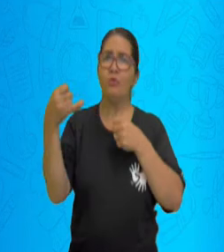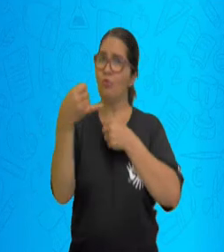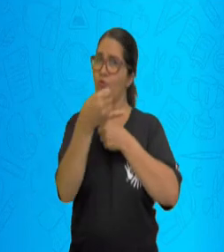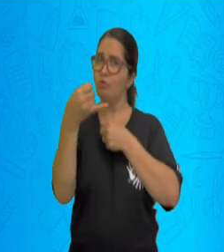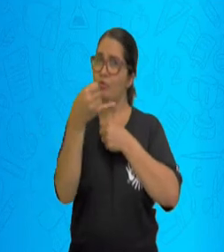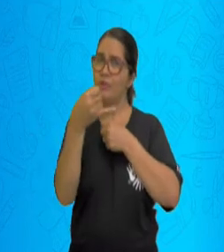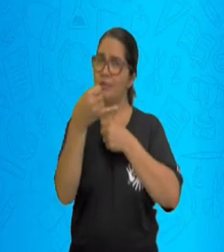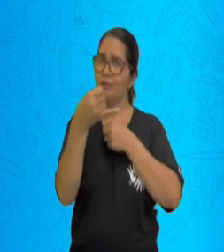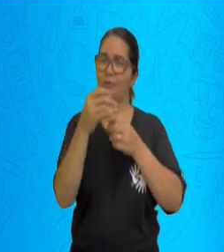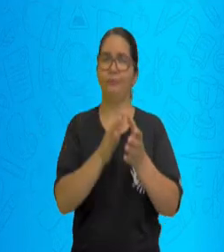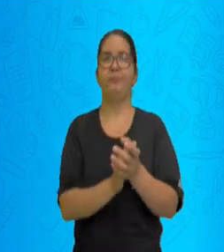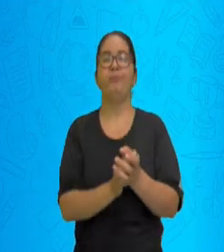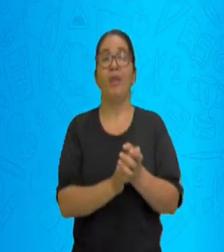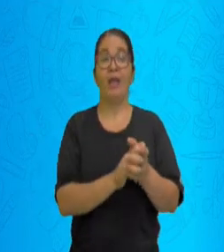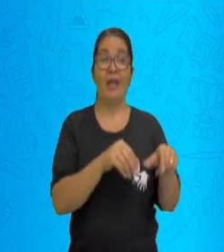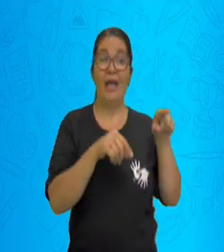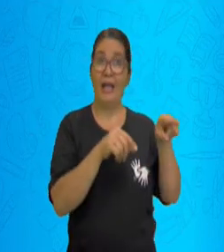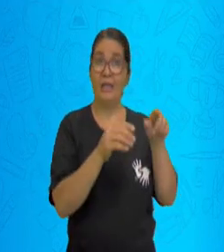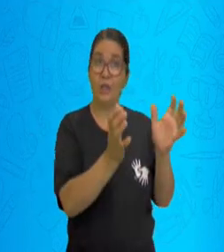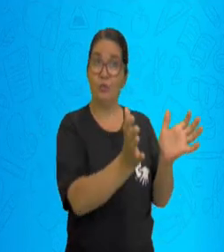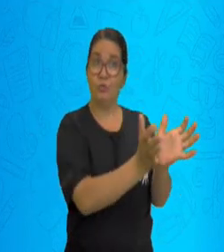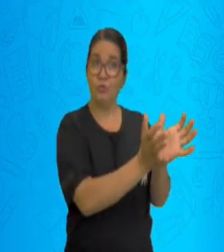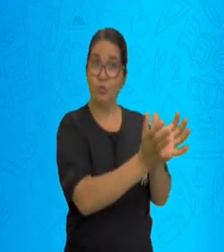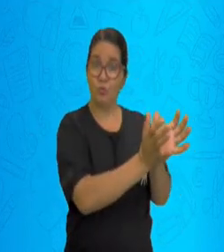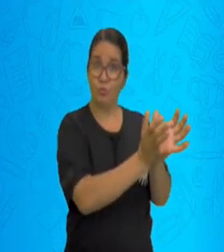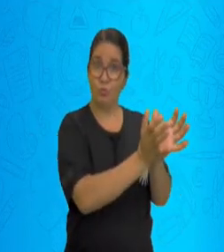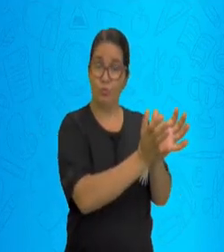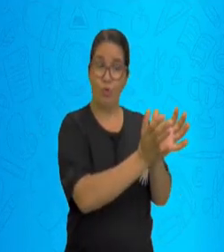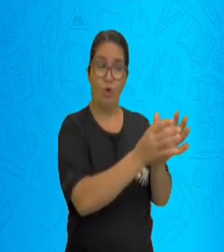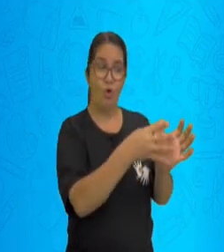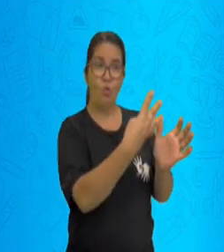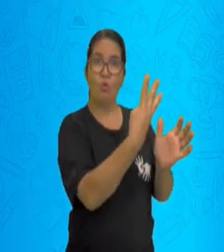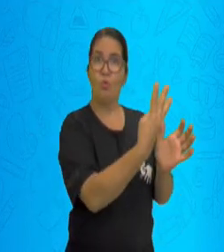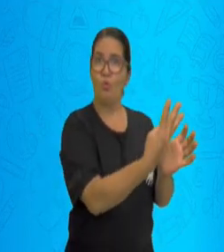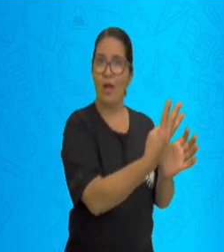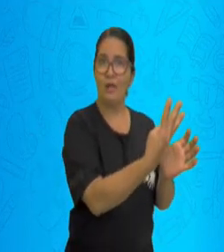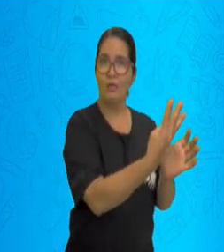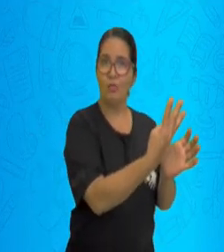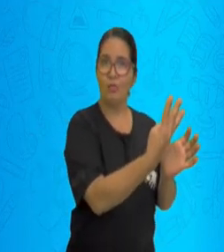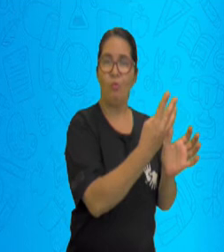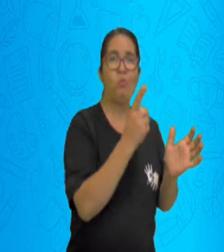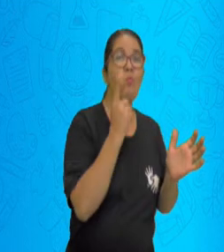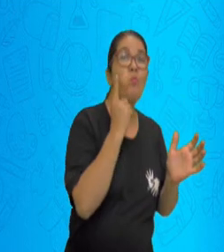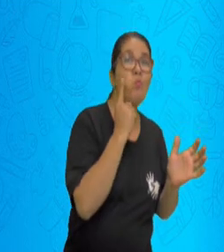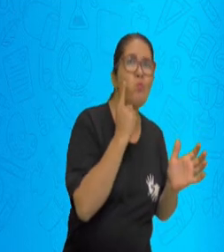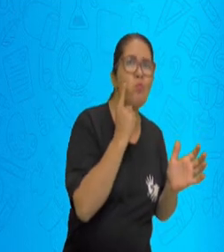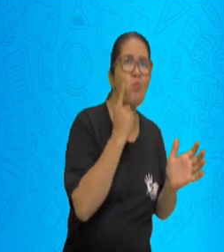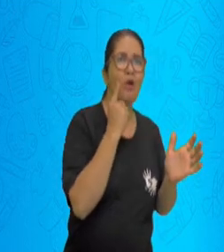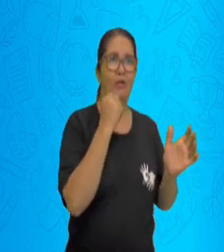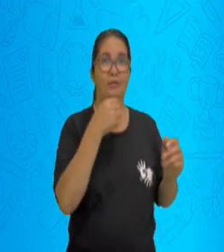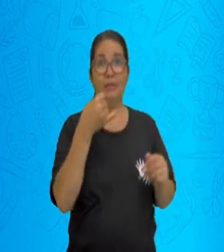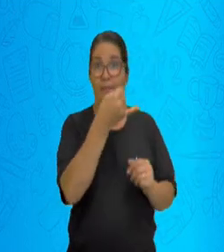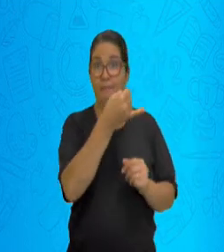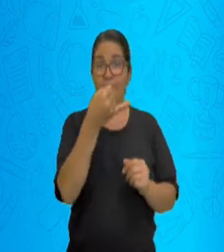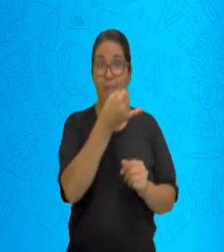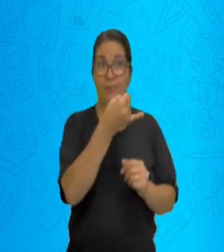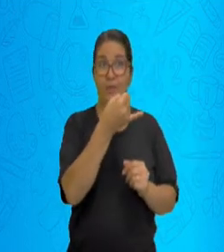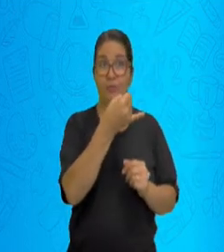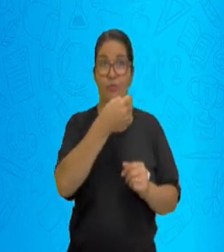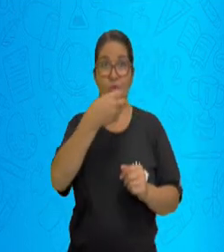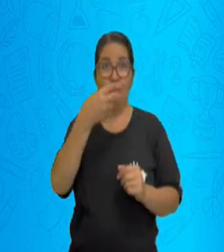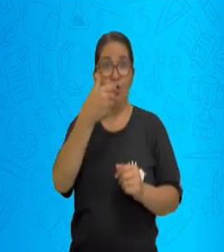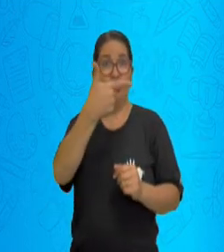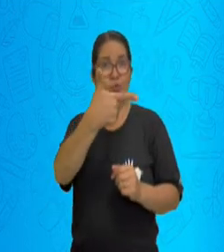4 balas menos 2 balas. Eu tenho aqui, depois da igualdade,